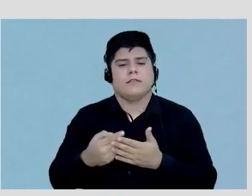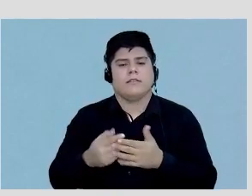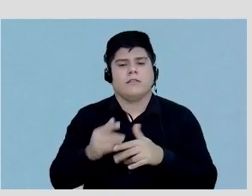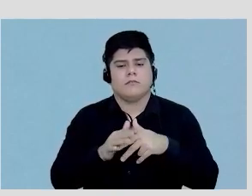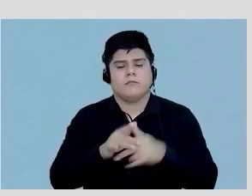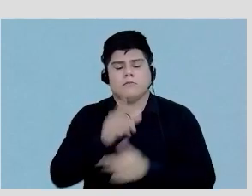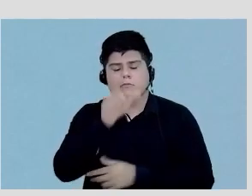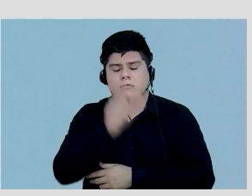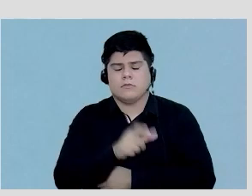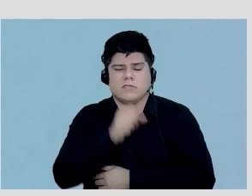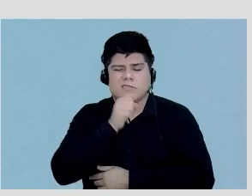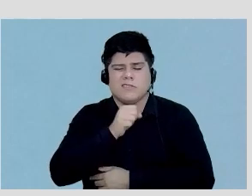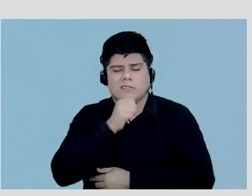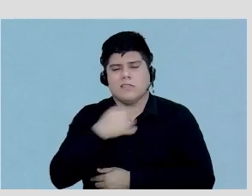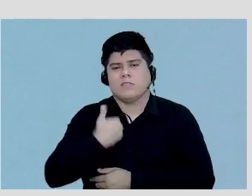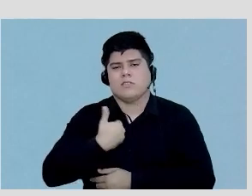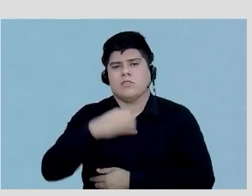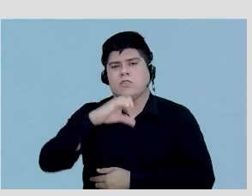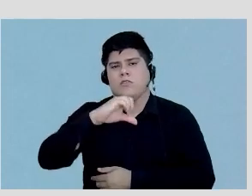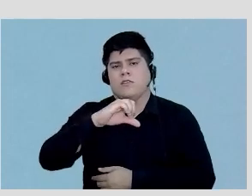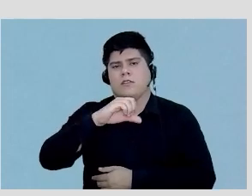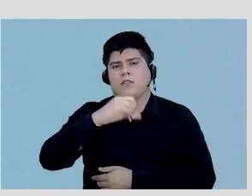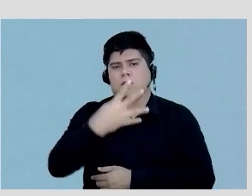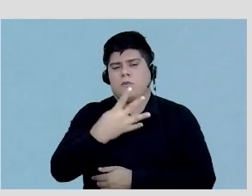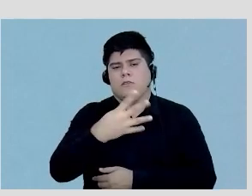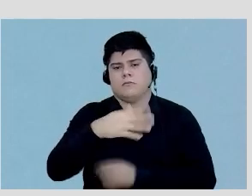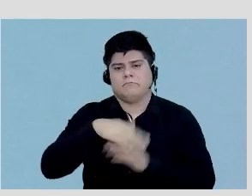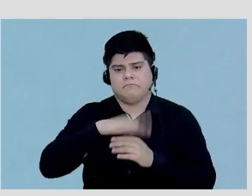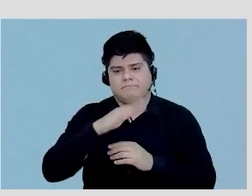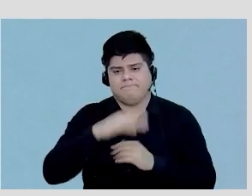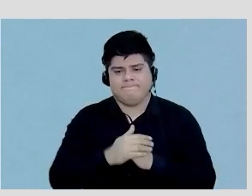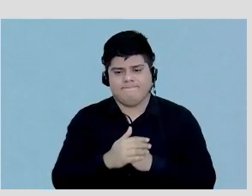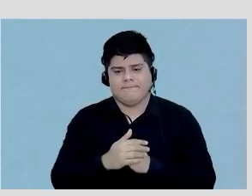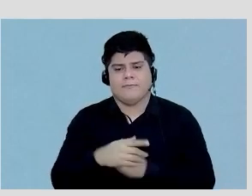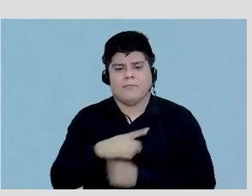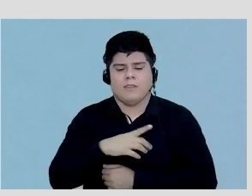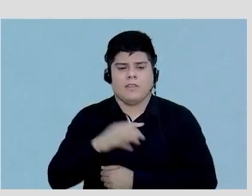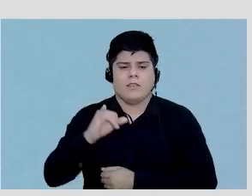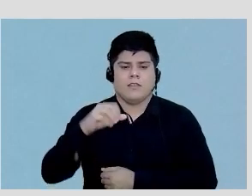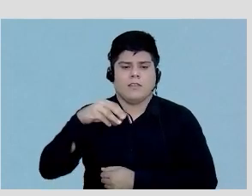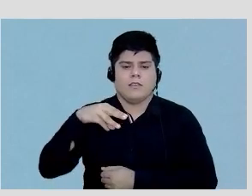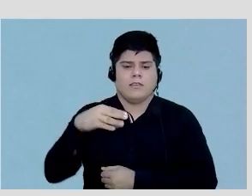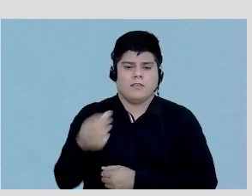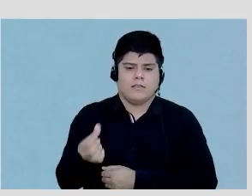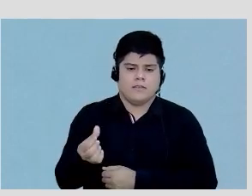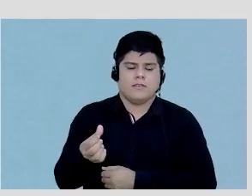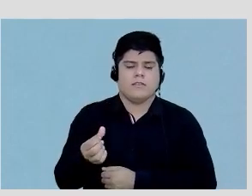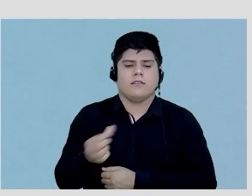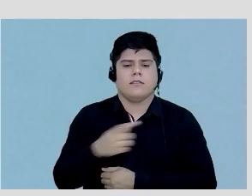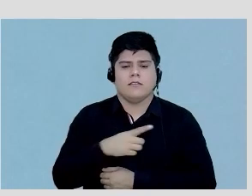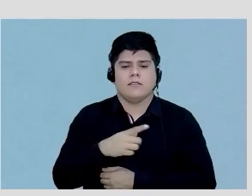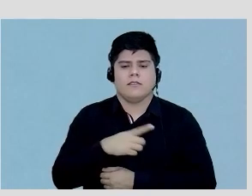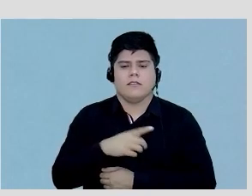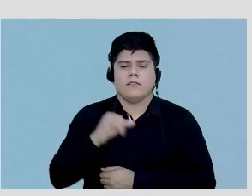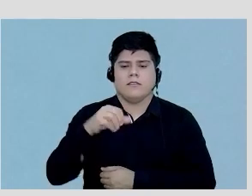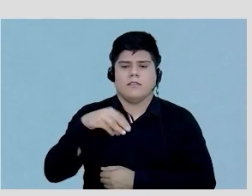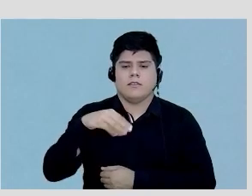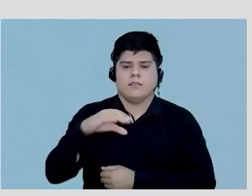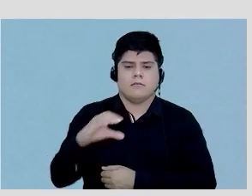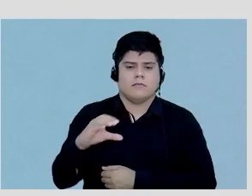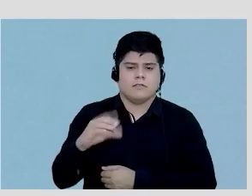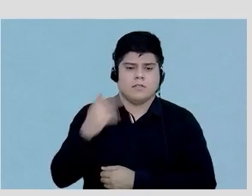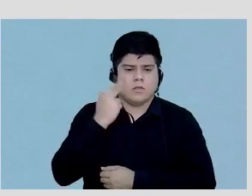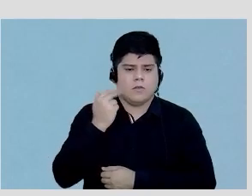idoso, de 94 anos, também a gente tem IMC, né? Desde pacientes com IMC normal até